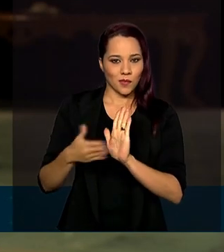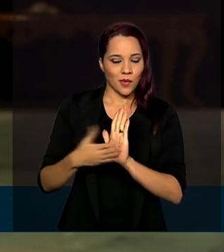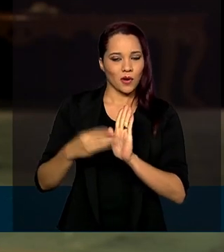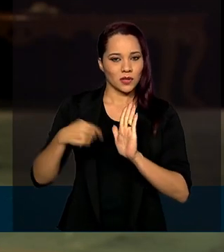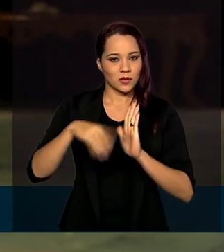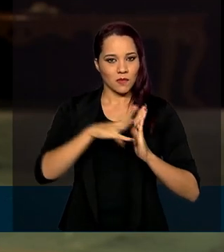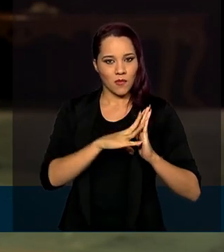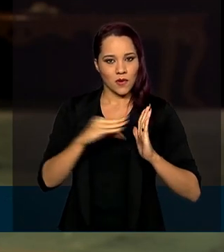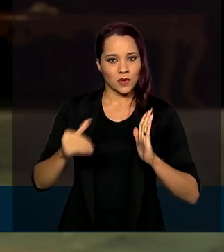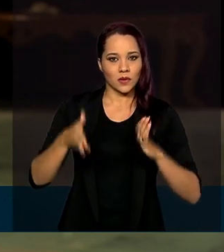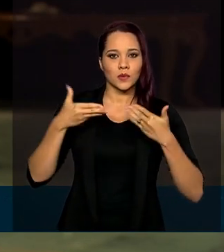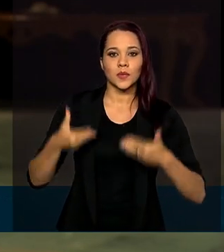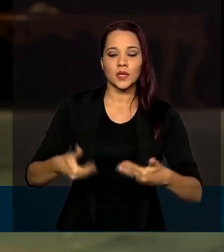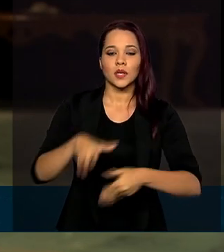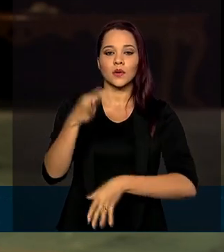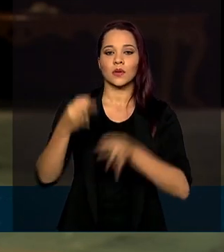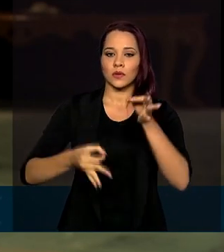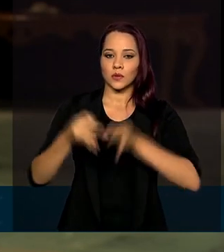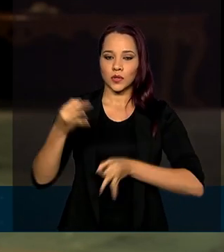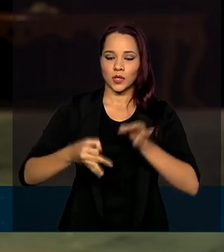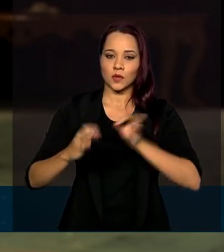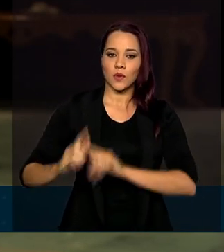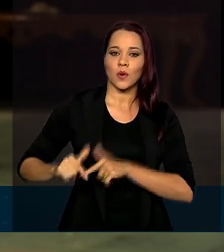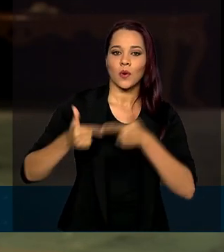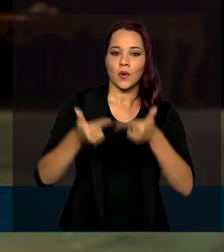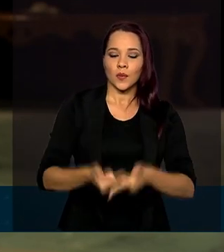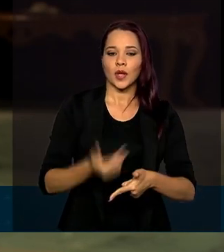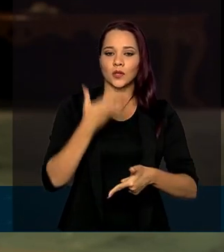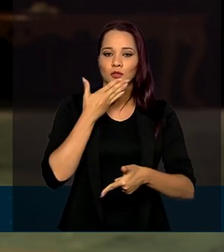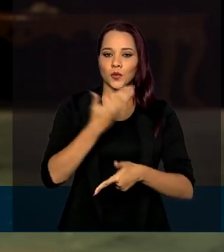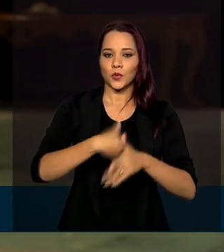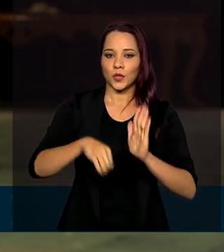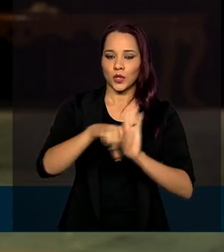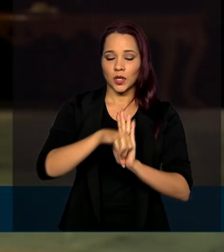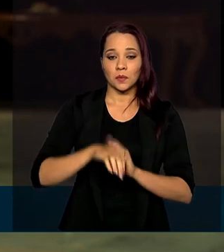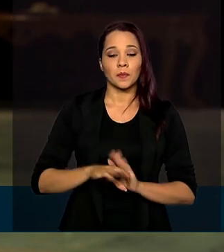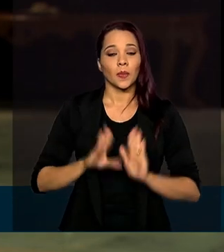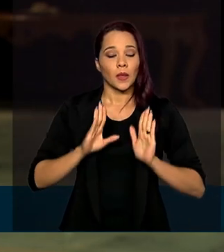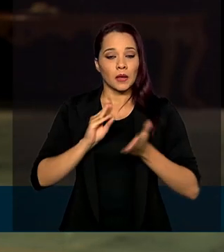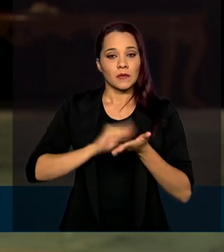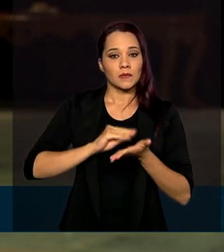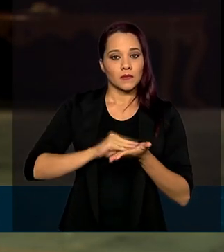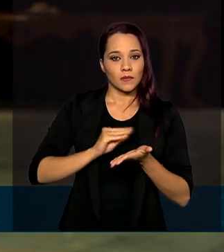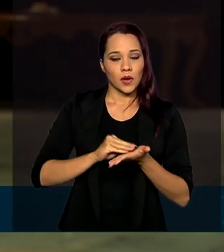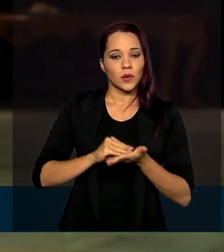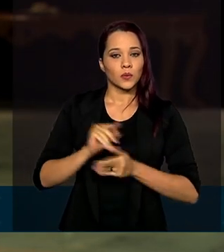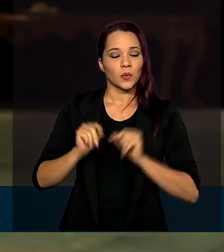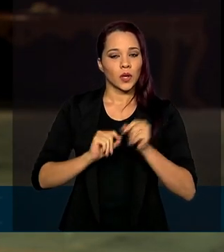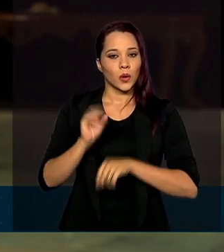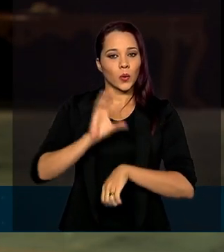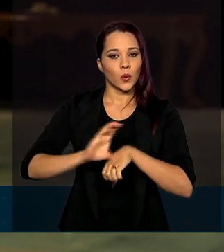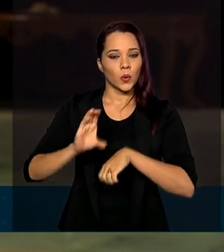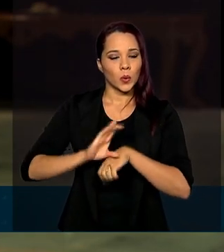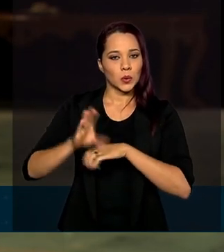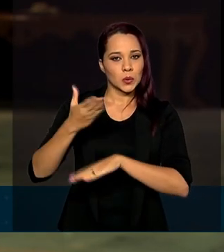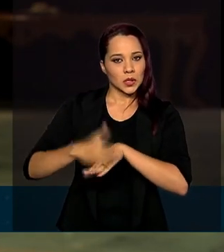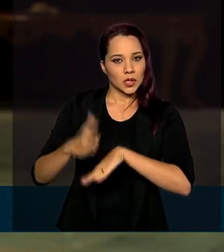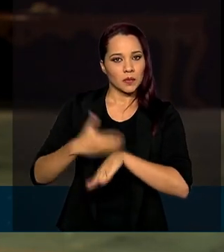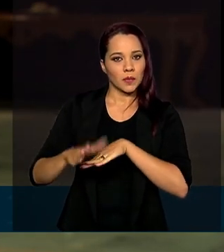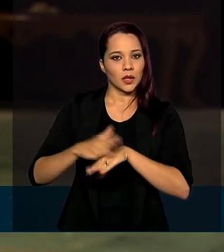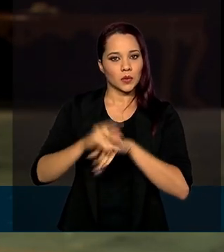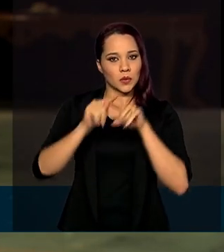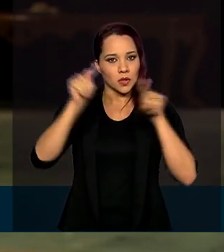modelo do Ministério da Justiça para o combate a esse tipo de crime, mas faltam ainda a capacitação dos servidores